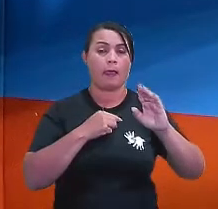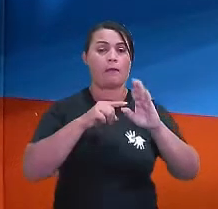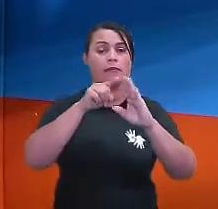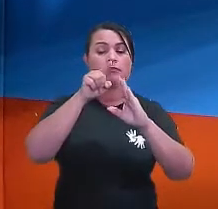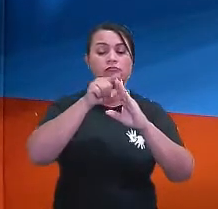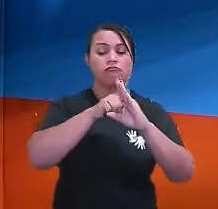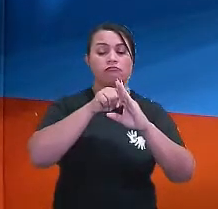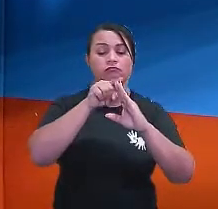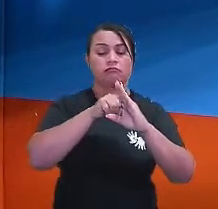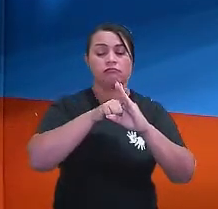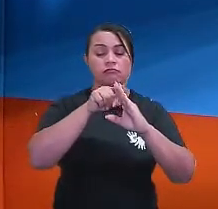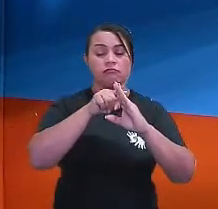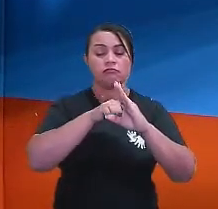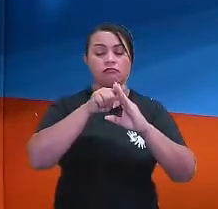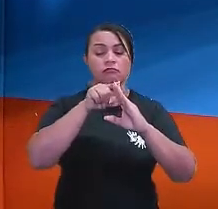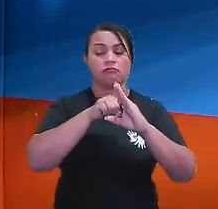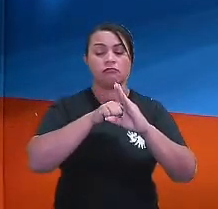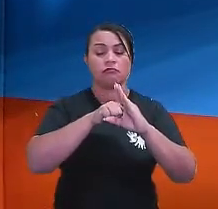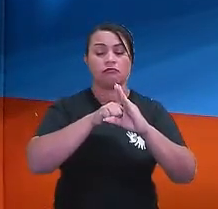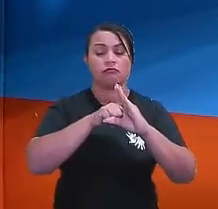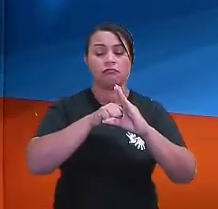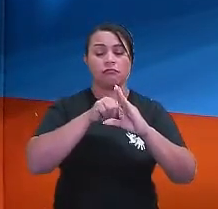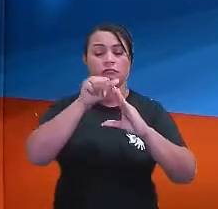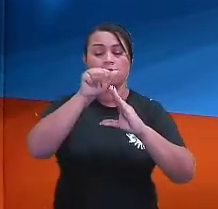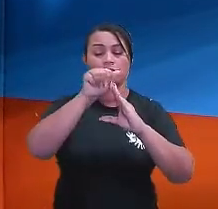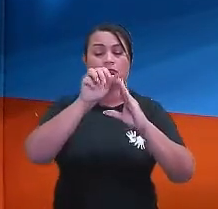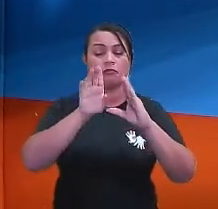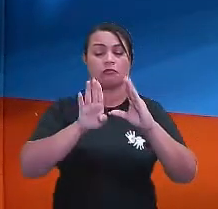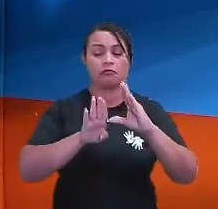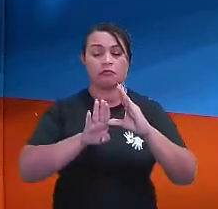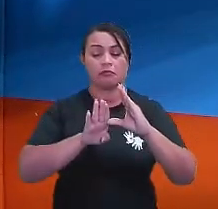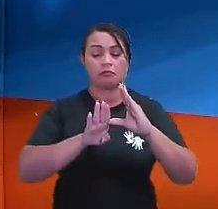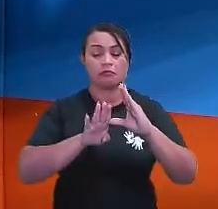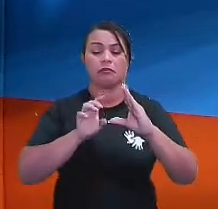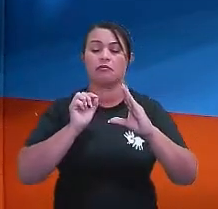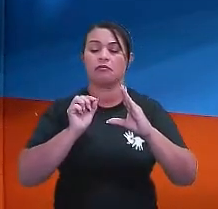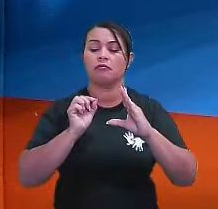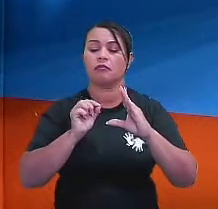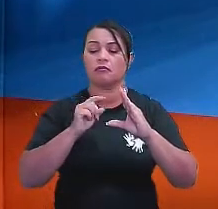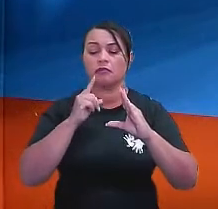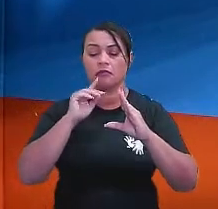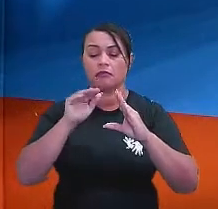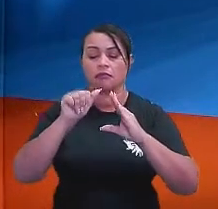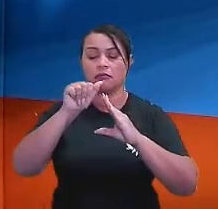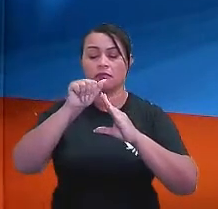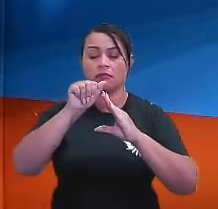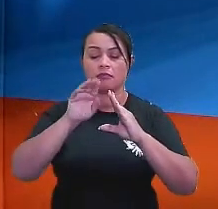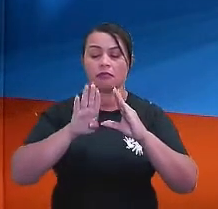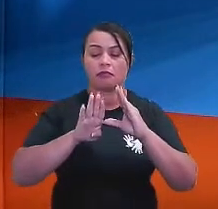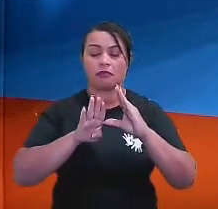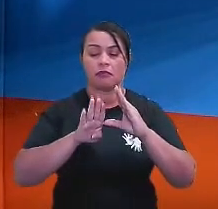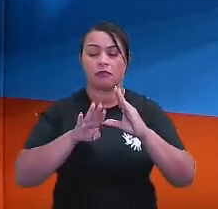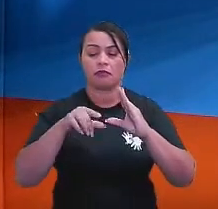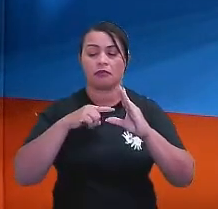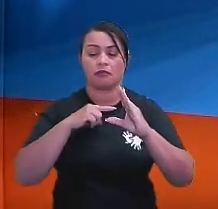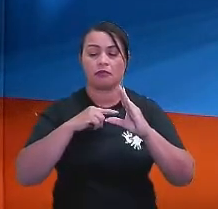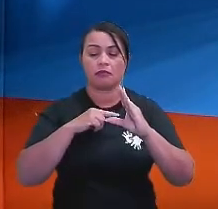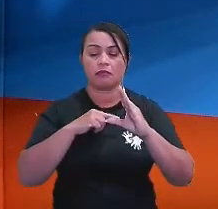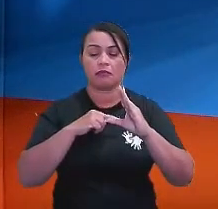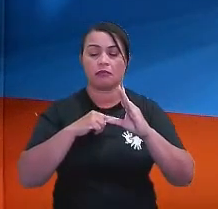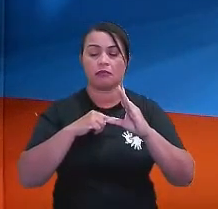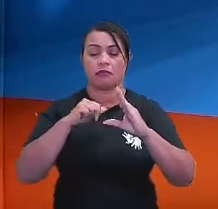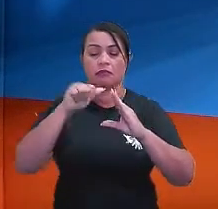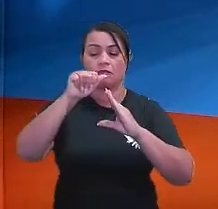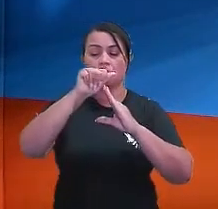a esse lado AB. Então, o que é que eu vou fazer aqui? Eu sei que eu tenho a medida do lado